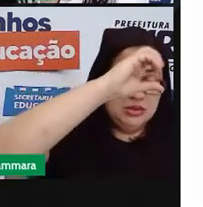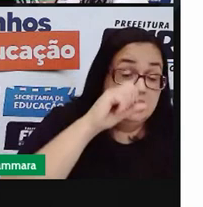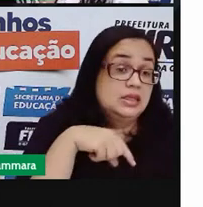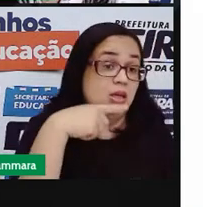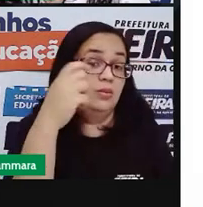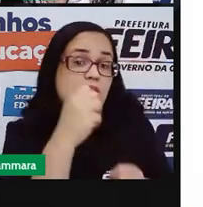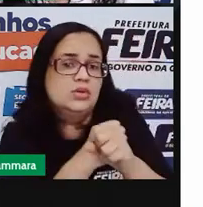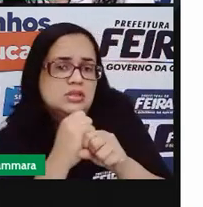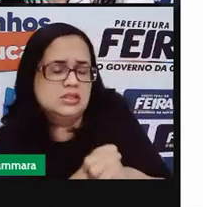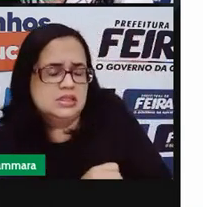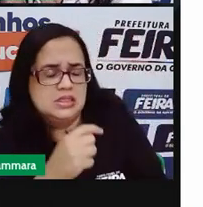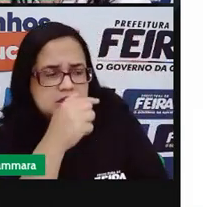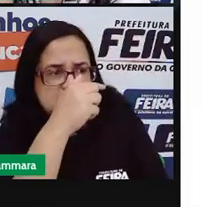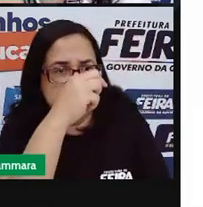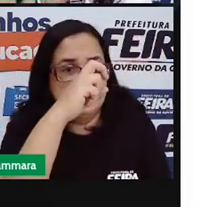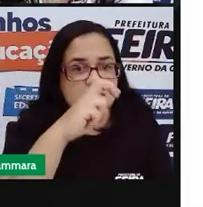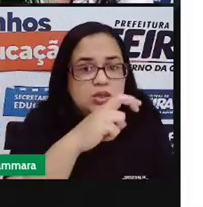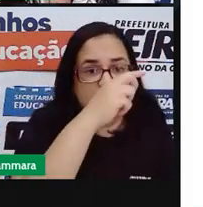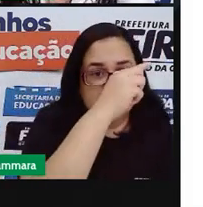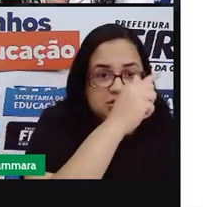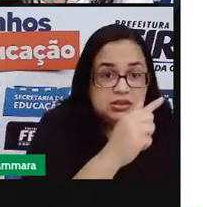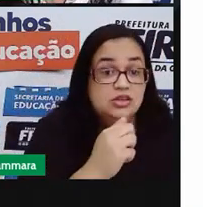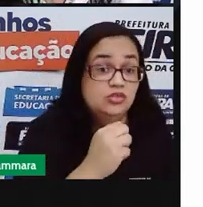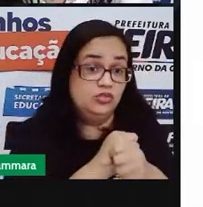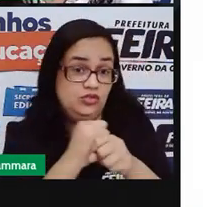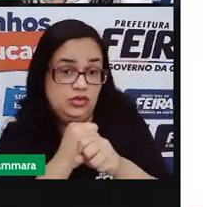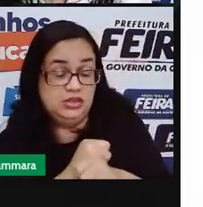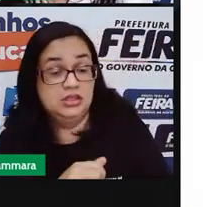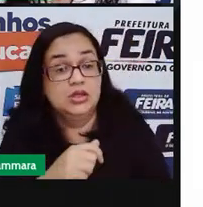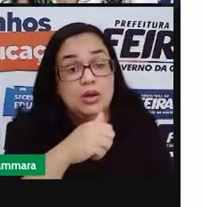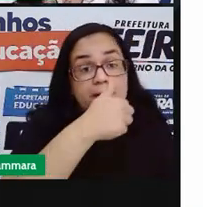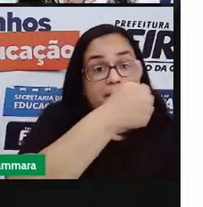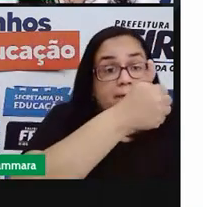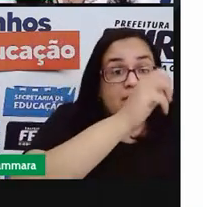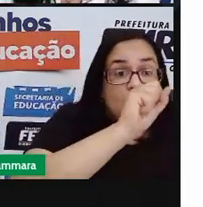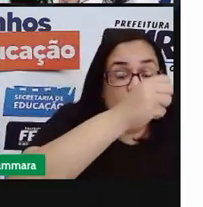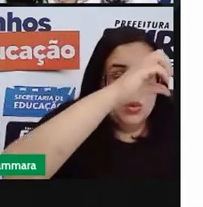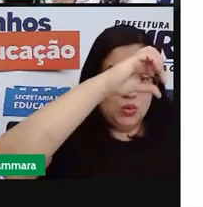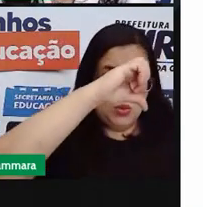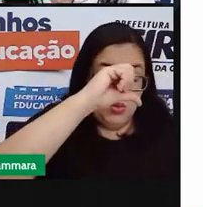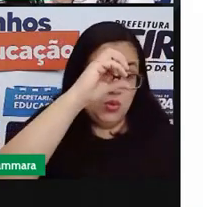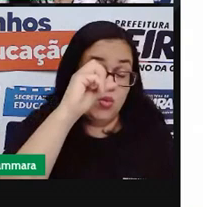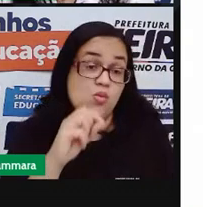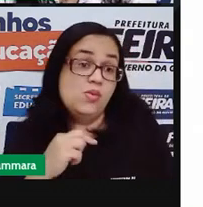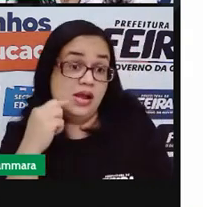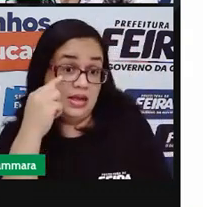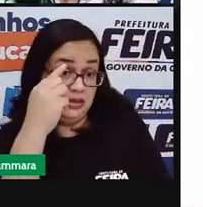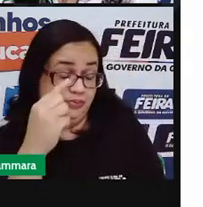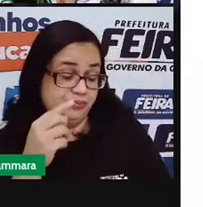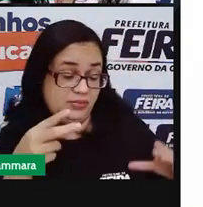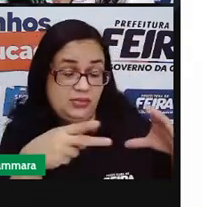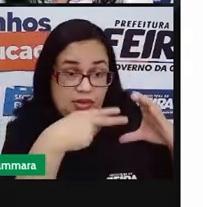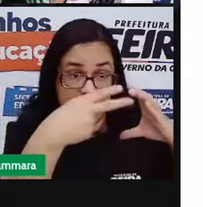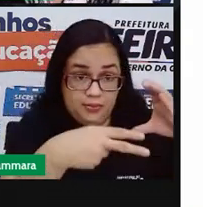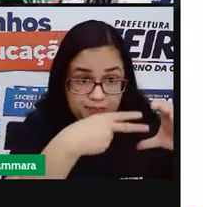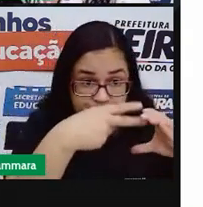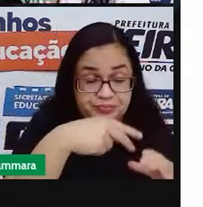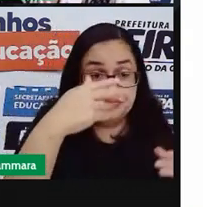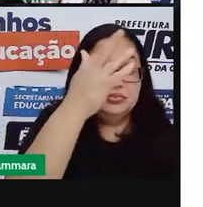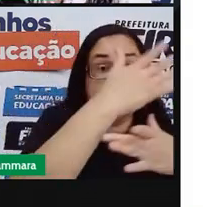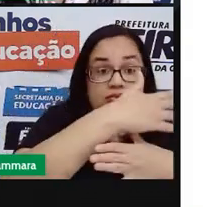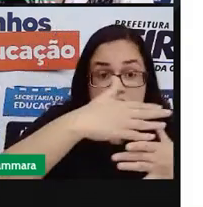Câmara. Foi a partir de 1890 que a Câmara Municipal de Feira de Santana